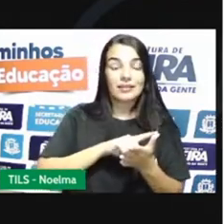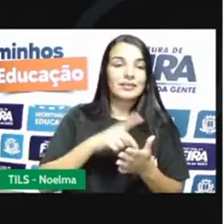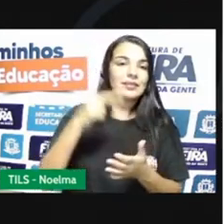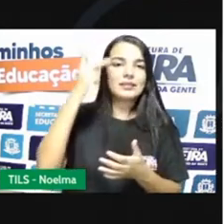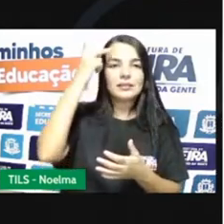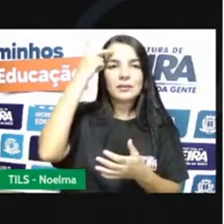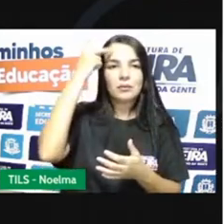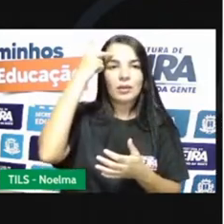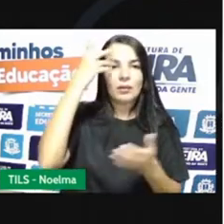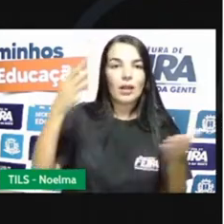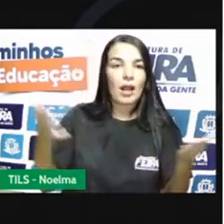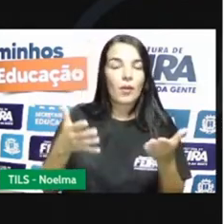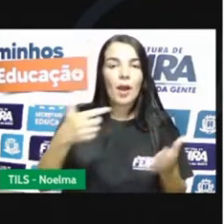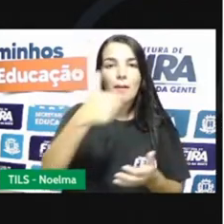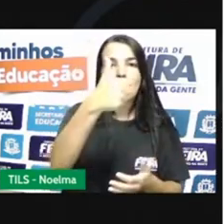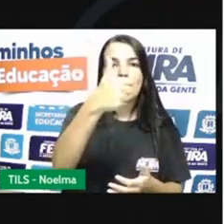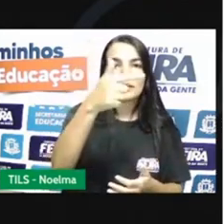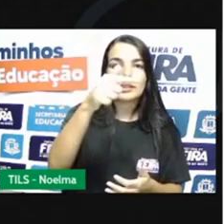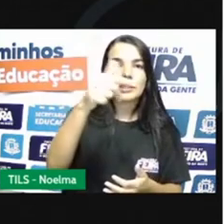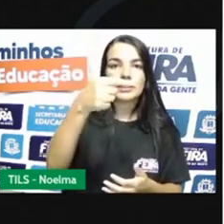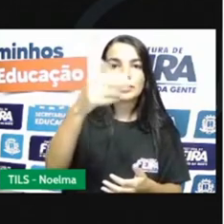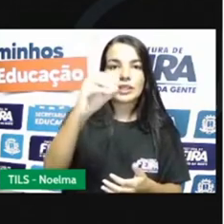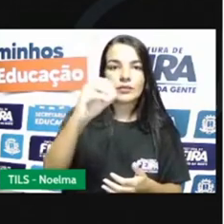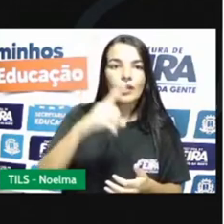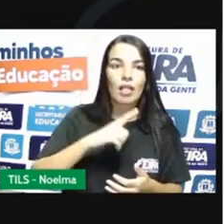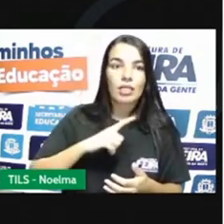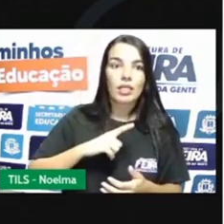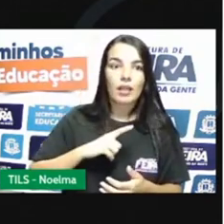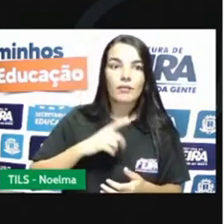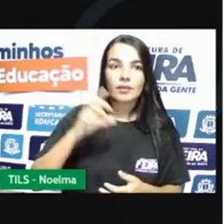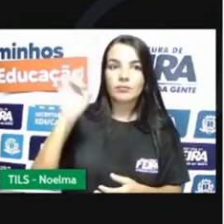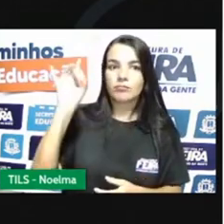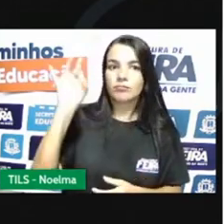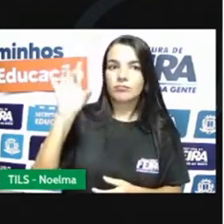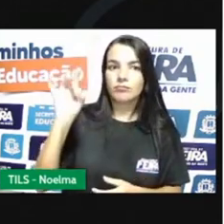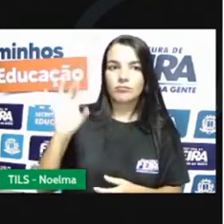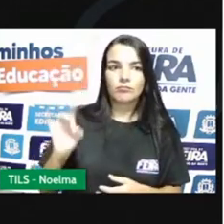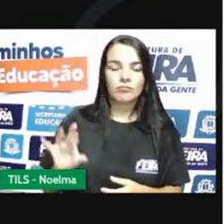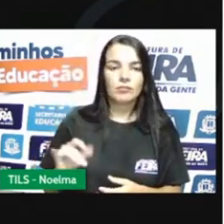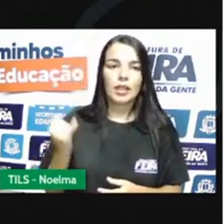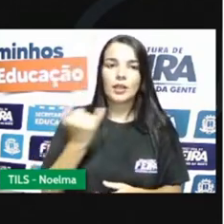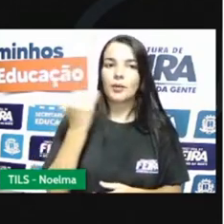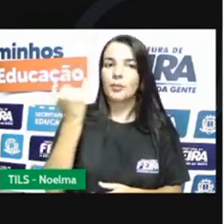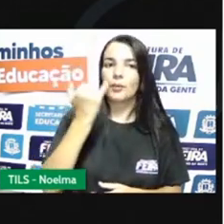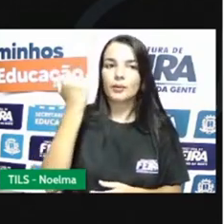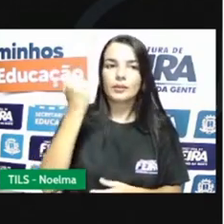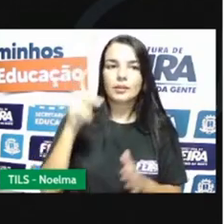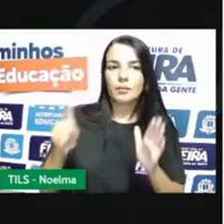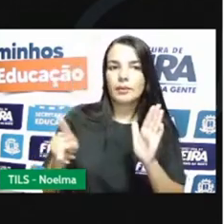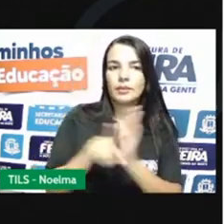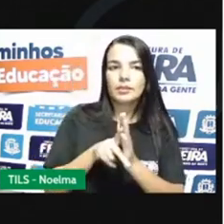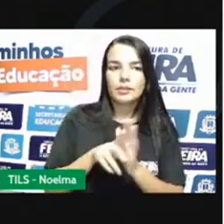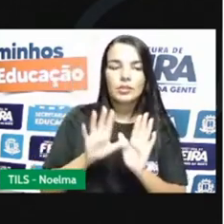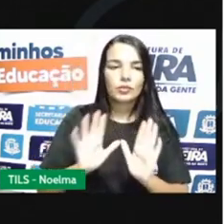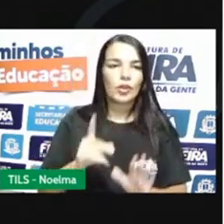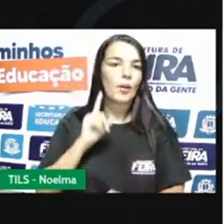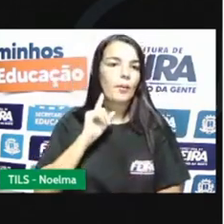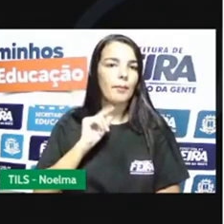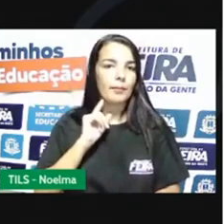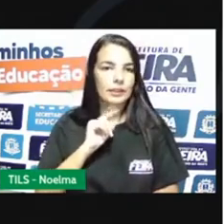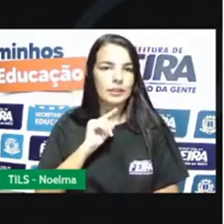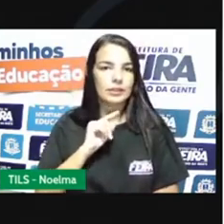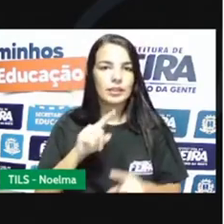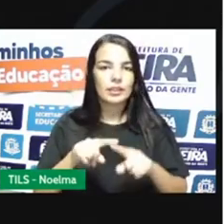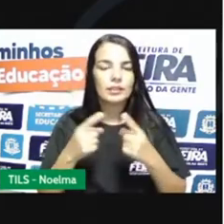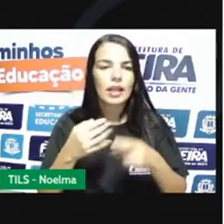Paulo e, depois de 1720, ganhou autonomia por conta da sua importância econômica. Nessas vilas e